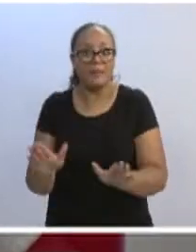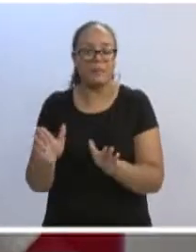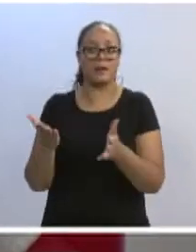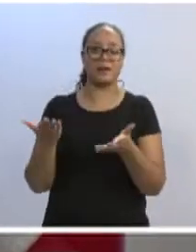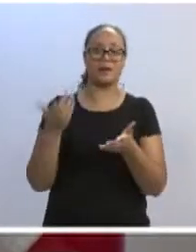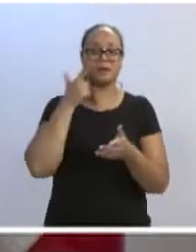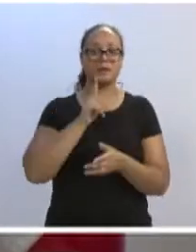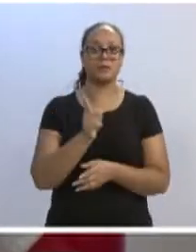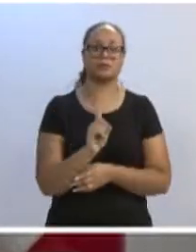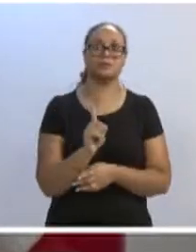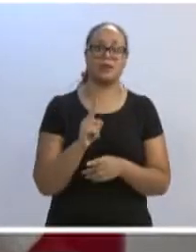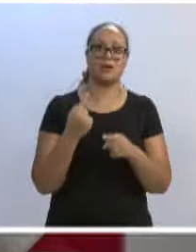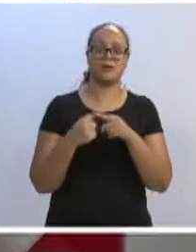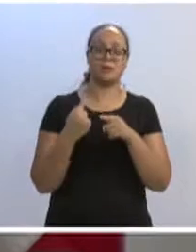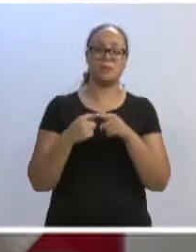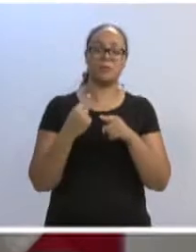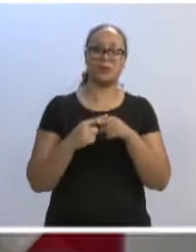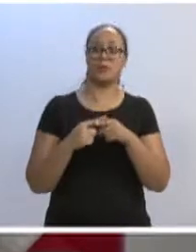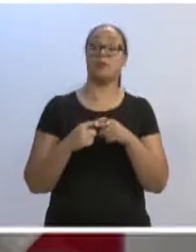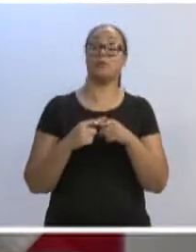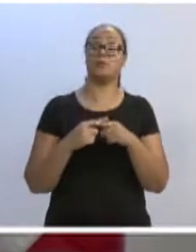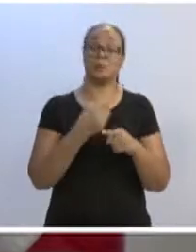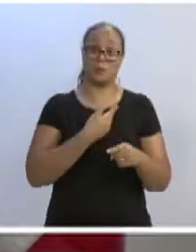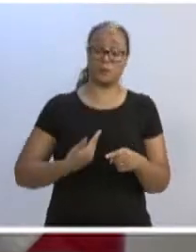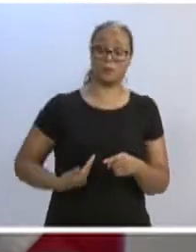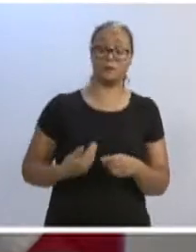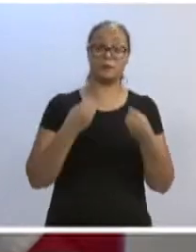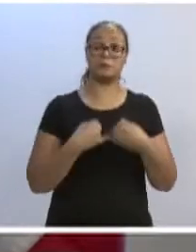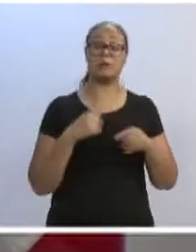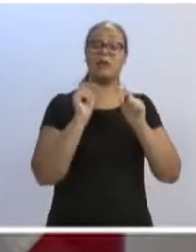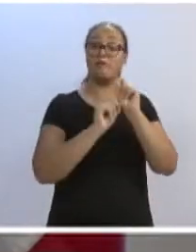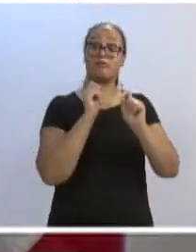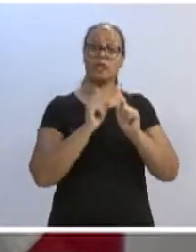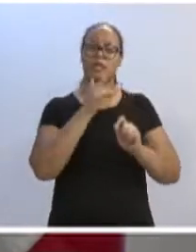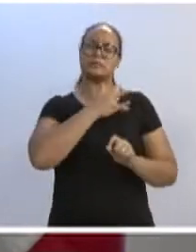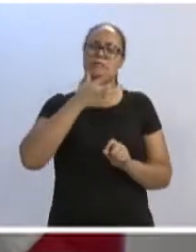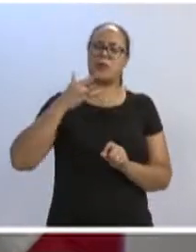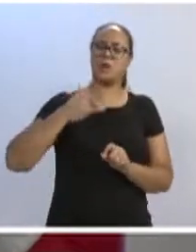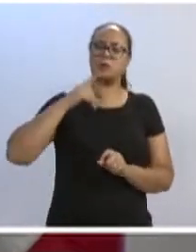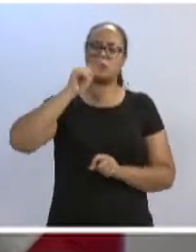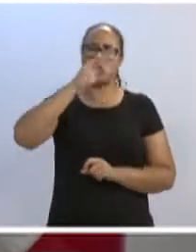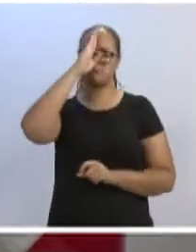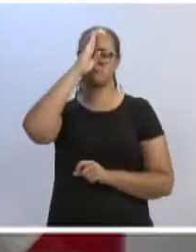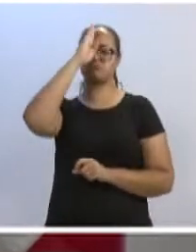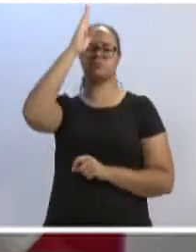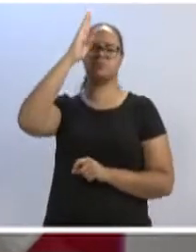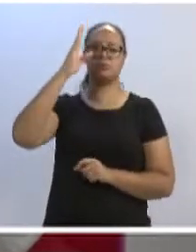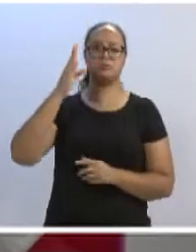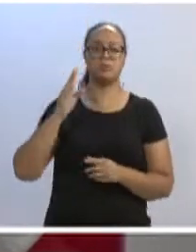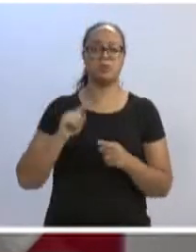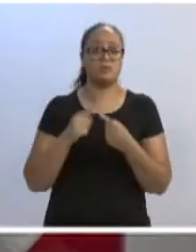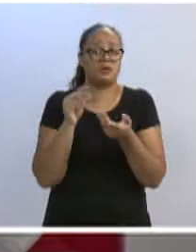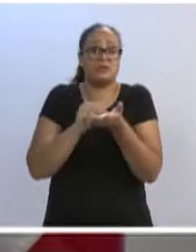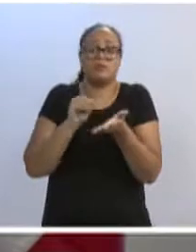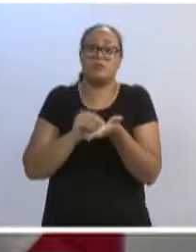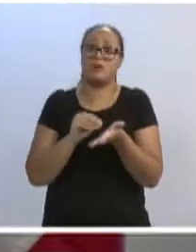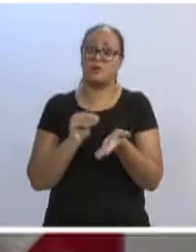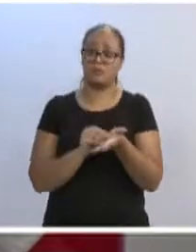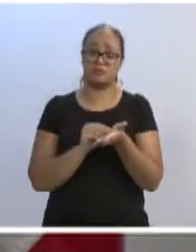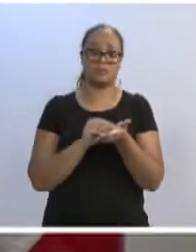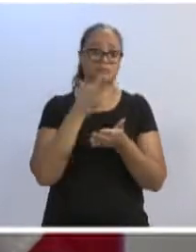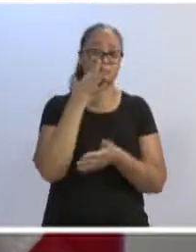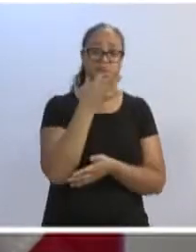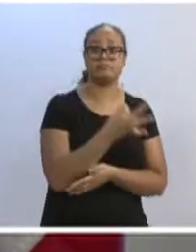3 eram saúde, não consegue dar conta do mínimo previsto na Constituição Estadual para a